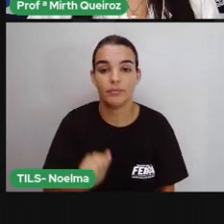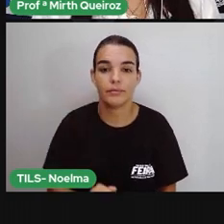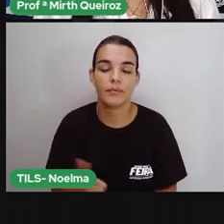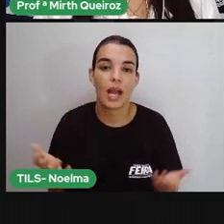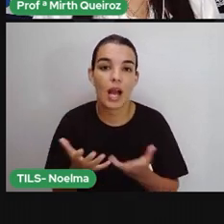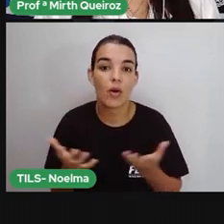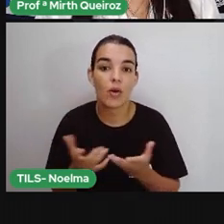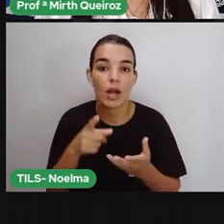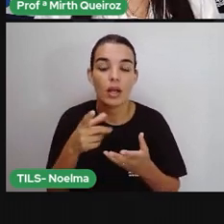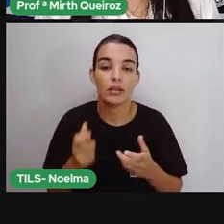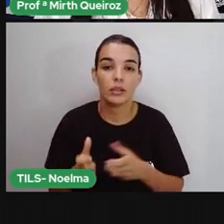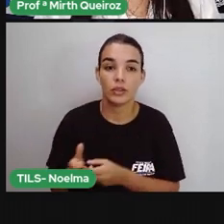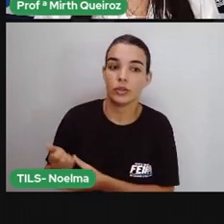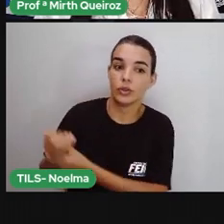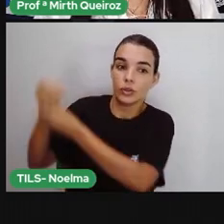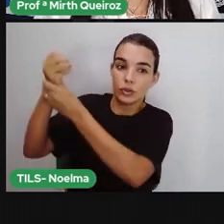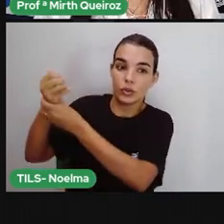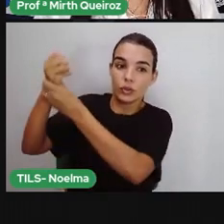Troféu.